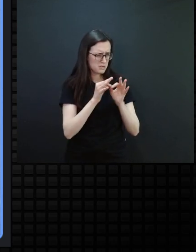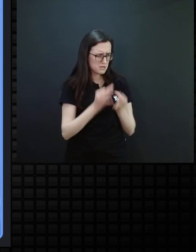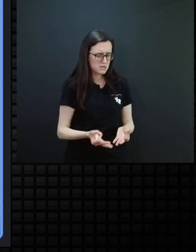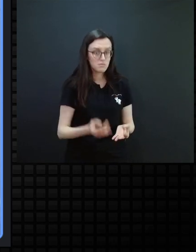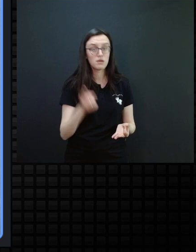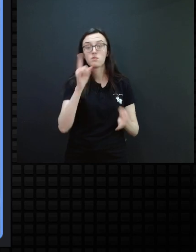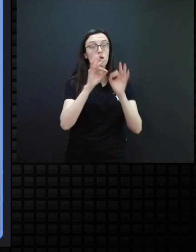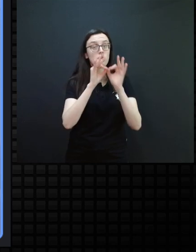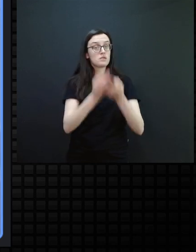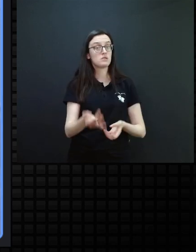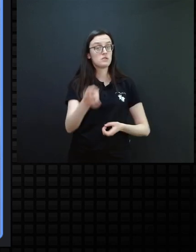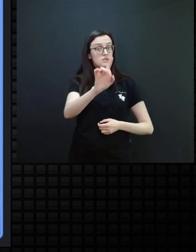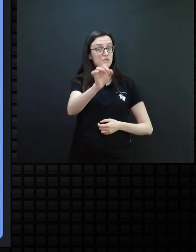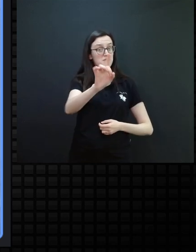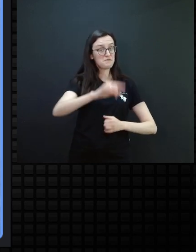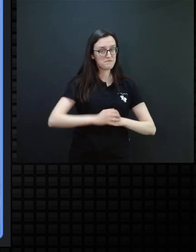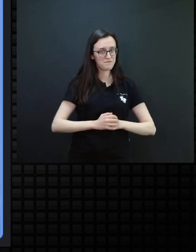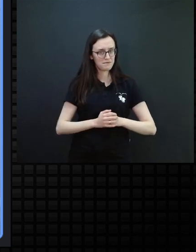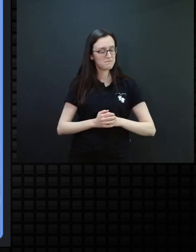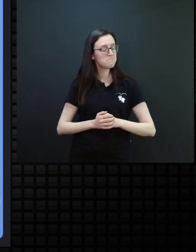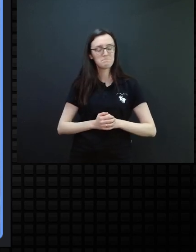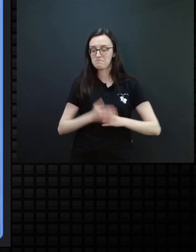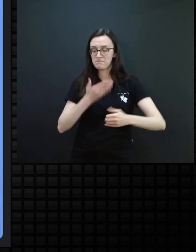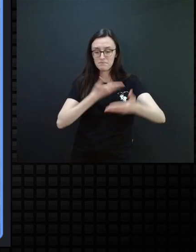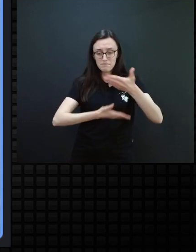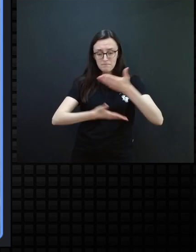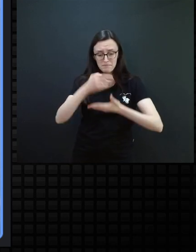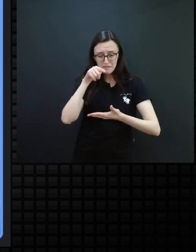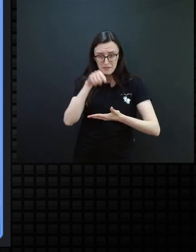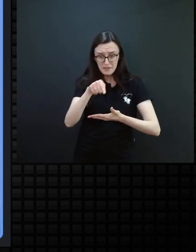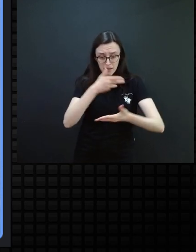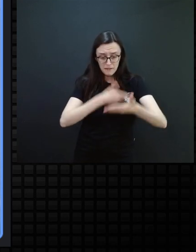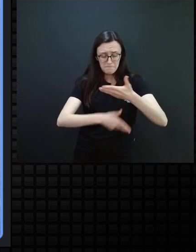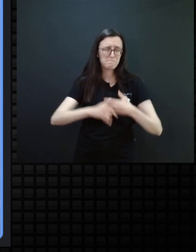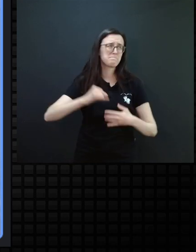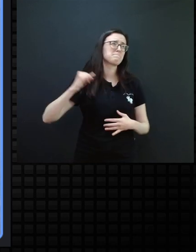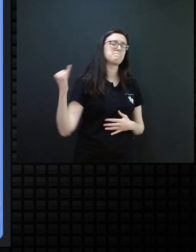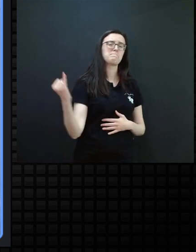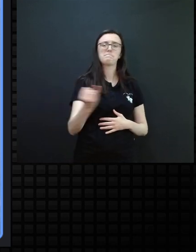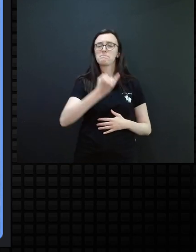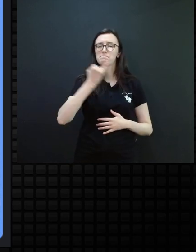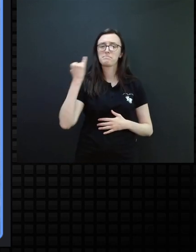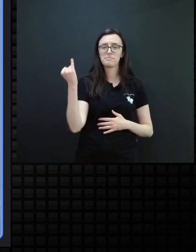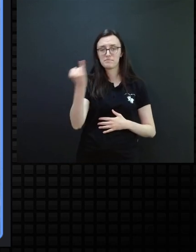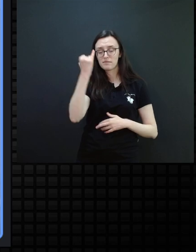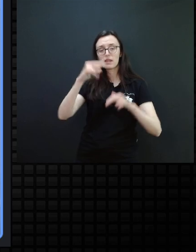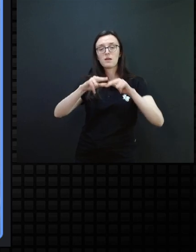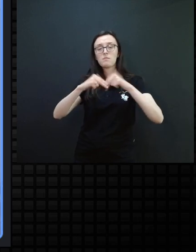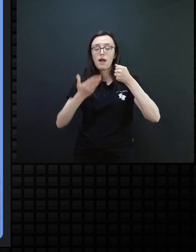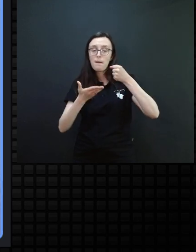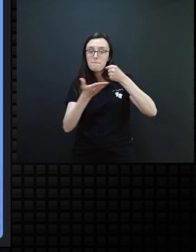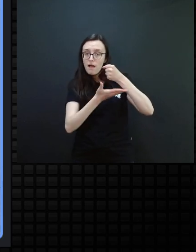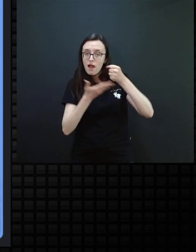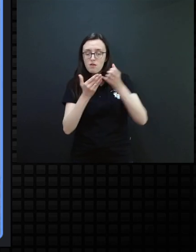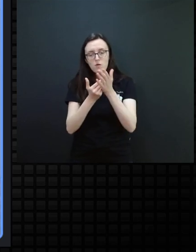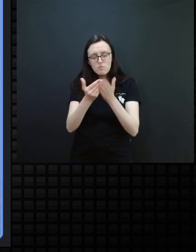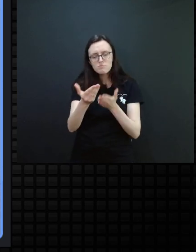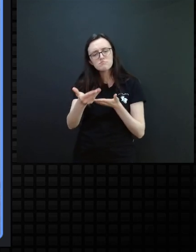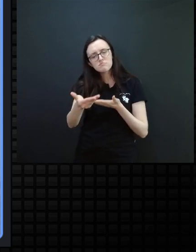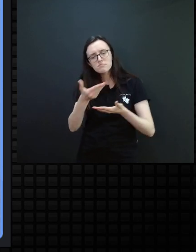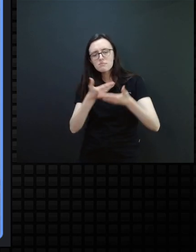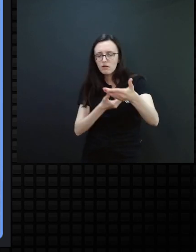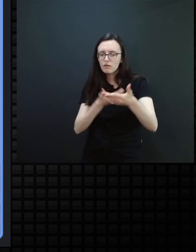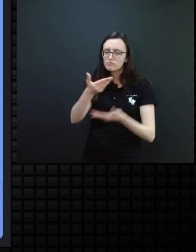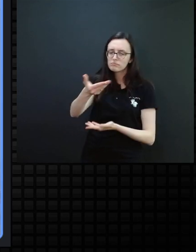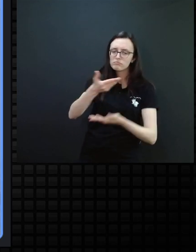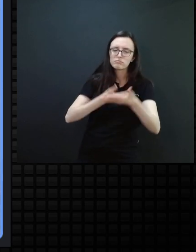Não é simples. Essa interação, ela é extremamente importante. Então, a base da abordagem que envolve o